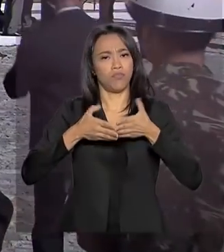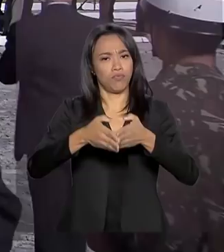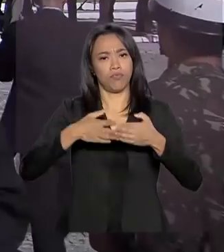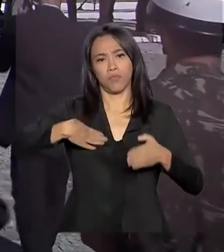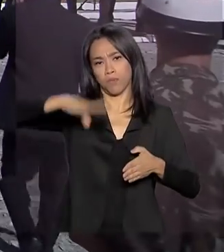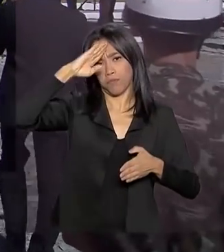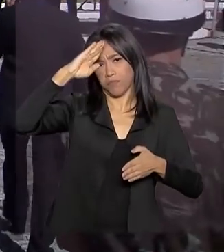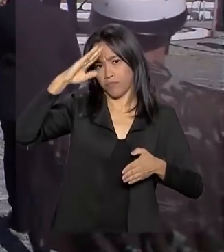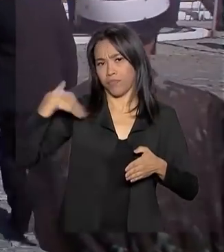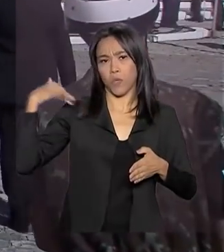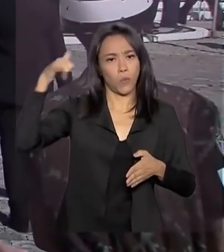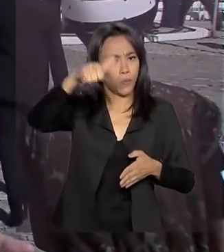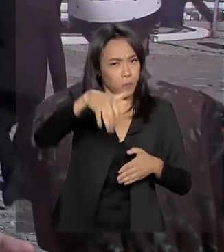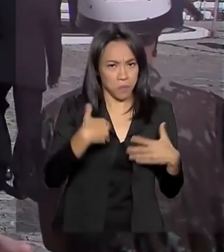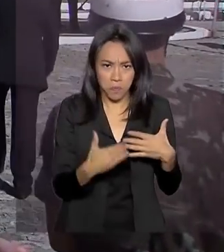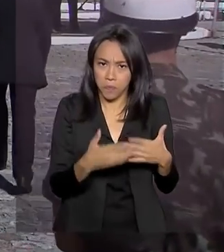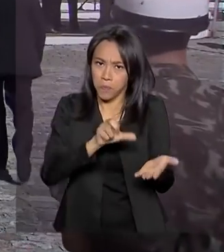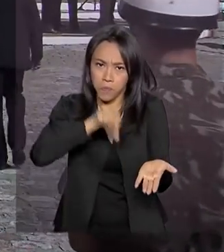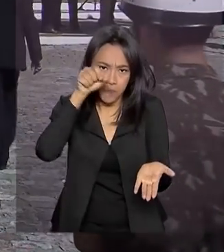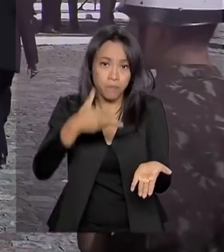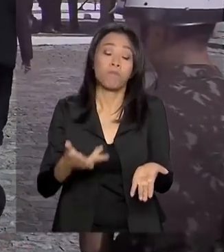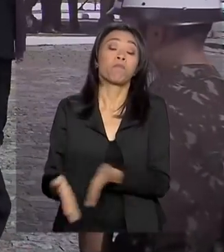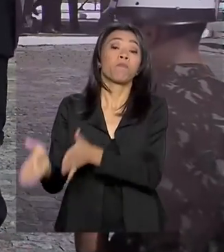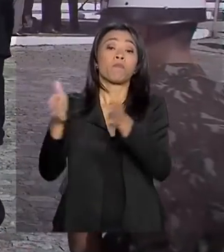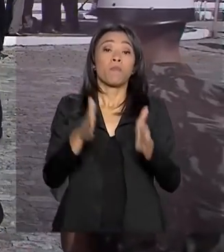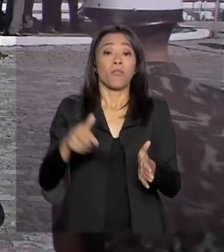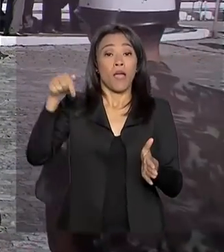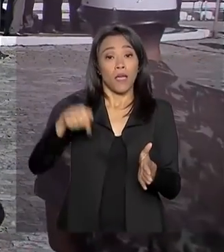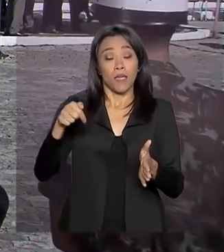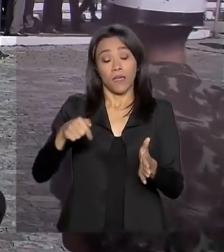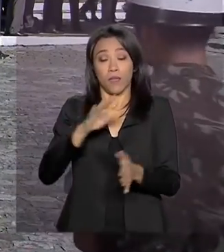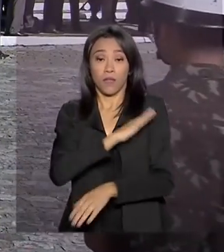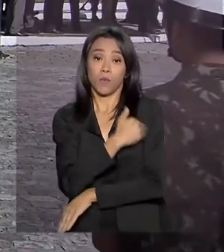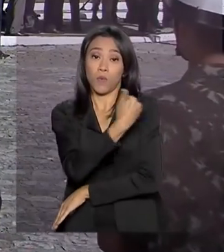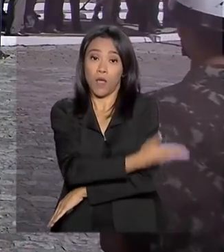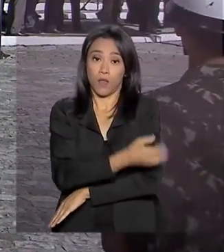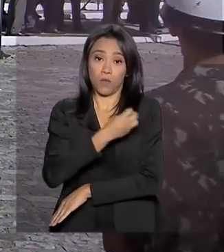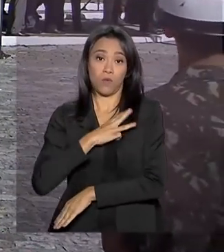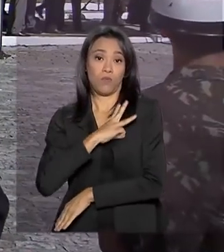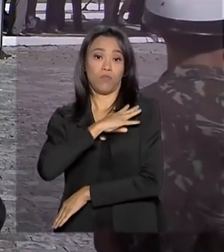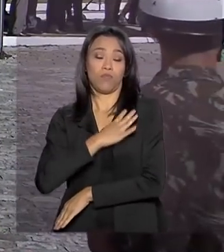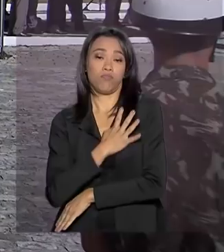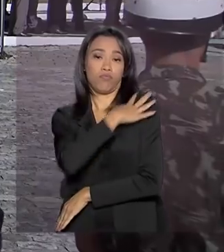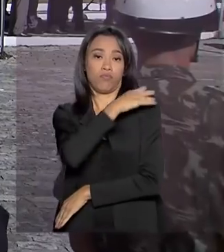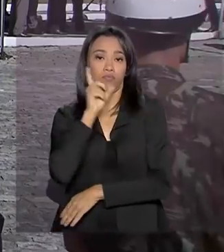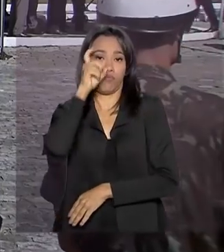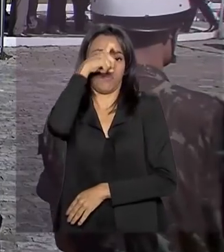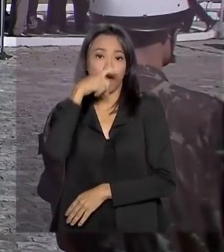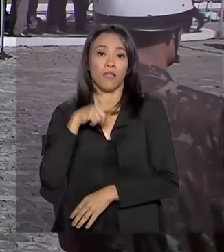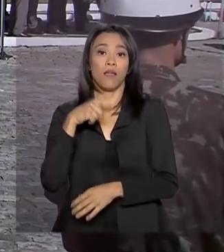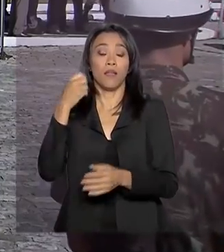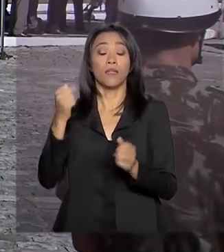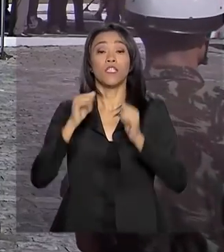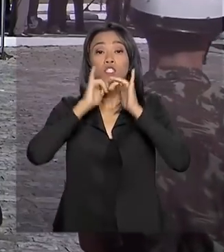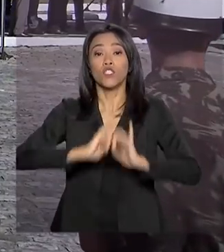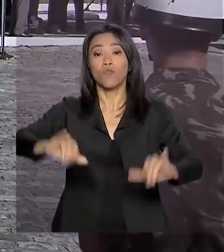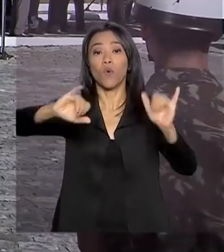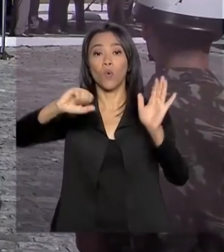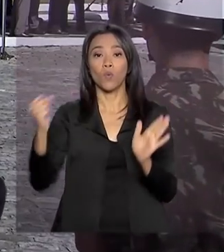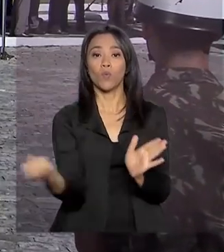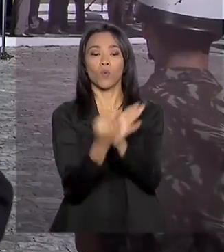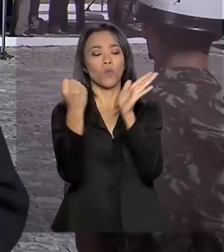Durante o evento, ao lado do vice-presidente da República, general Hamilton Morão, o presidente Bolsonaro lançou um selo e uma moeda